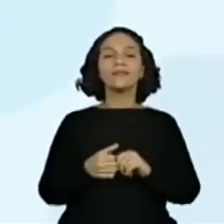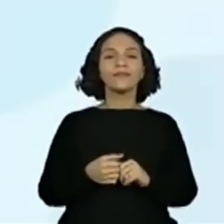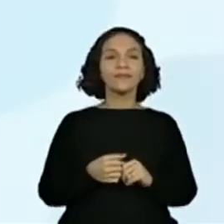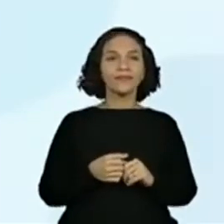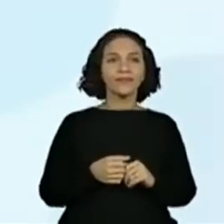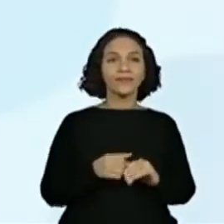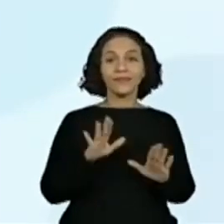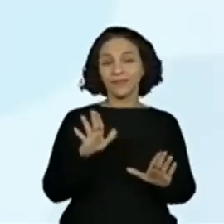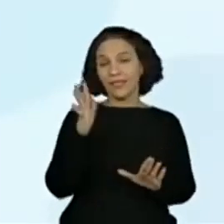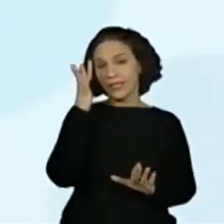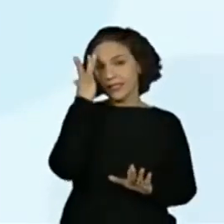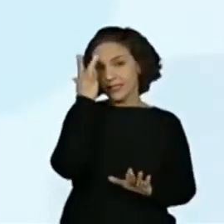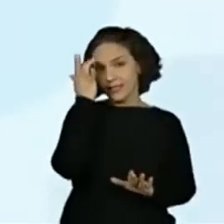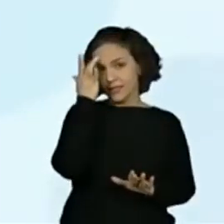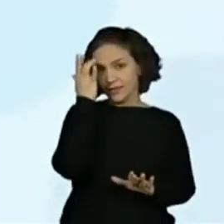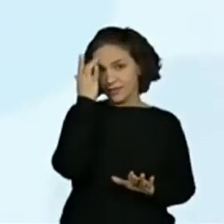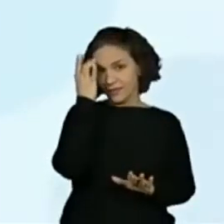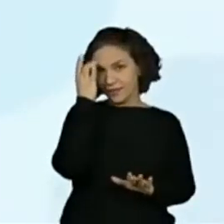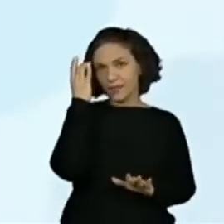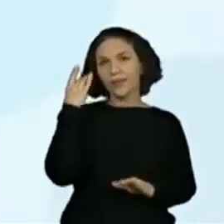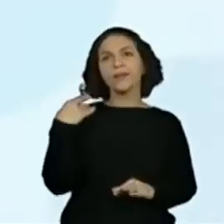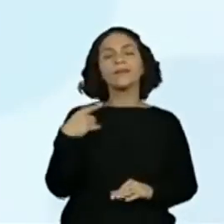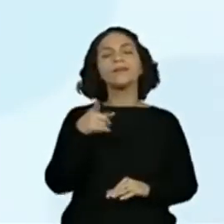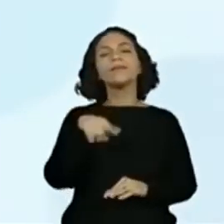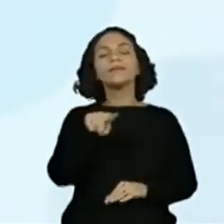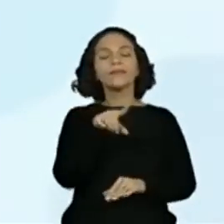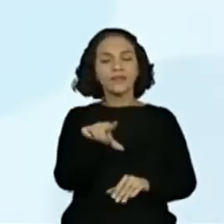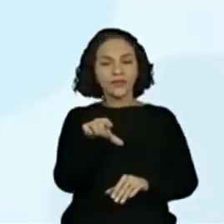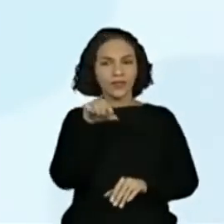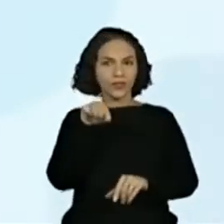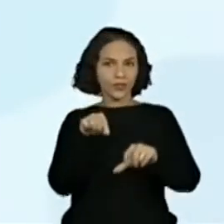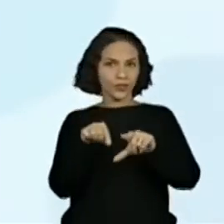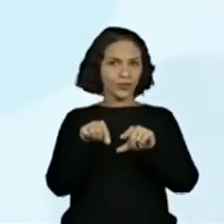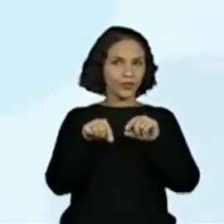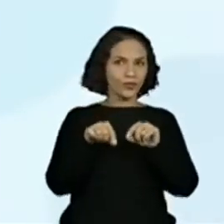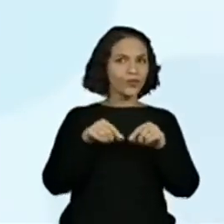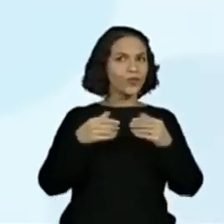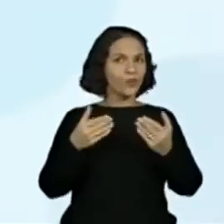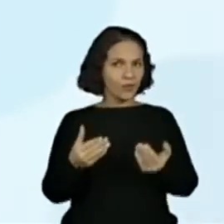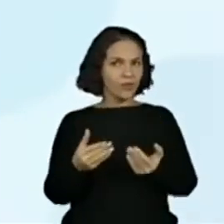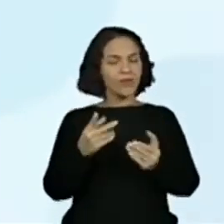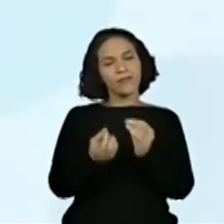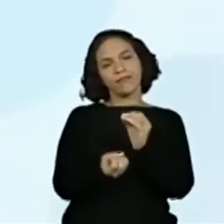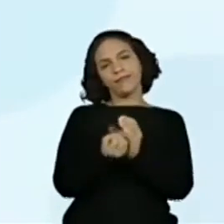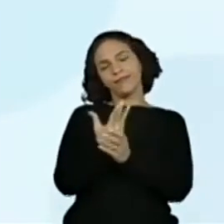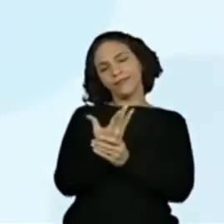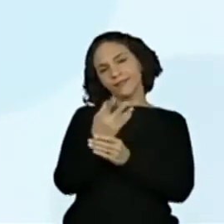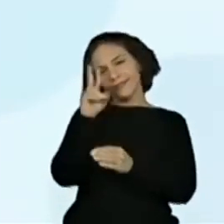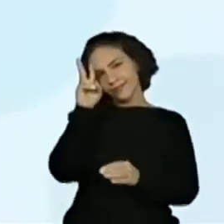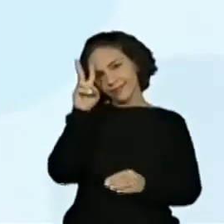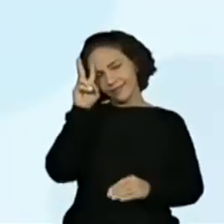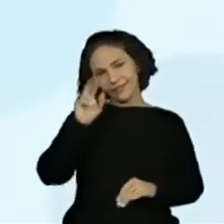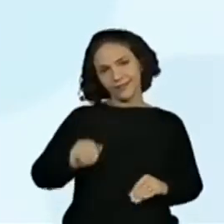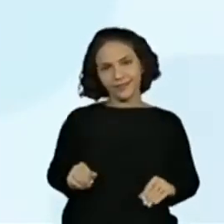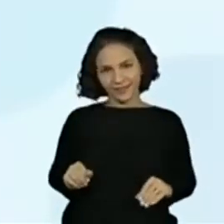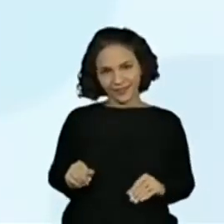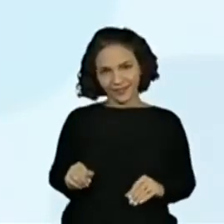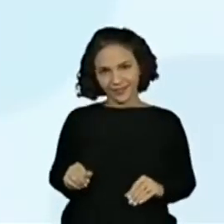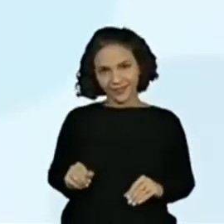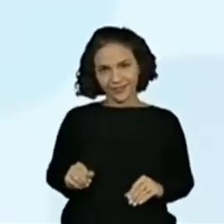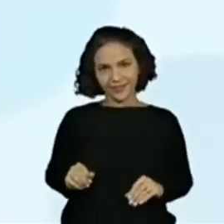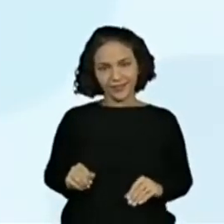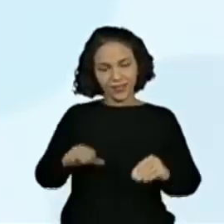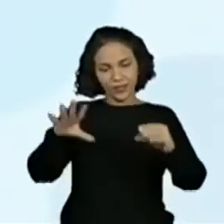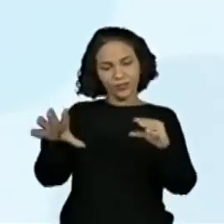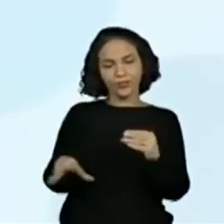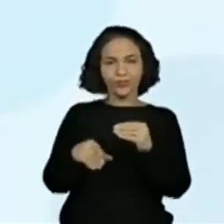Amanhã, a partir da nossa escolha, nós vamos produzir o nosso conto transformado. E aí,